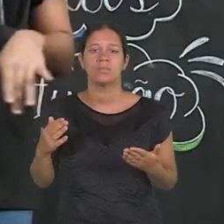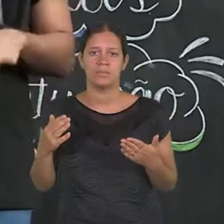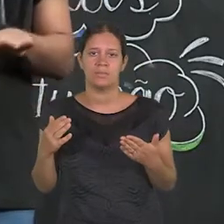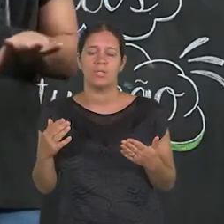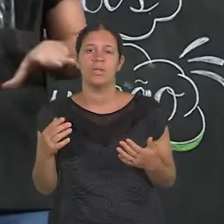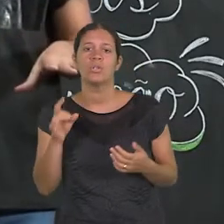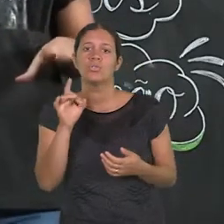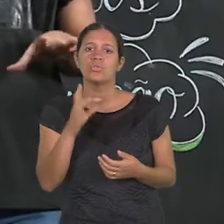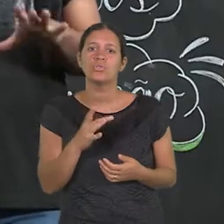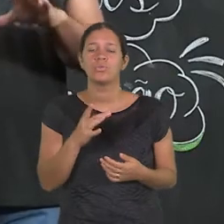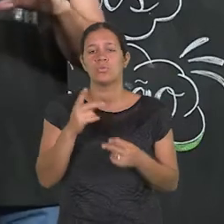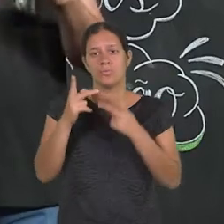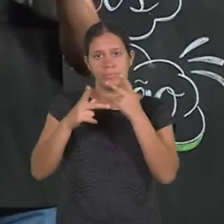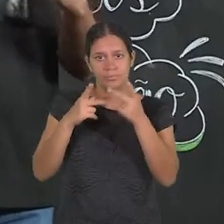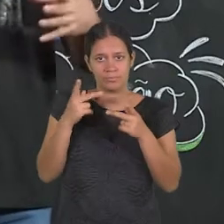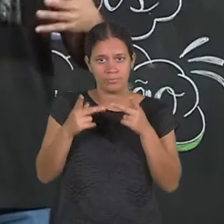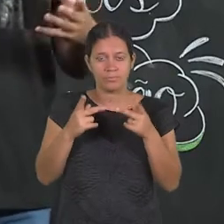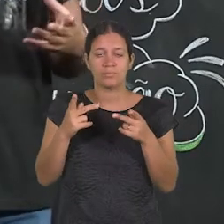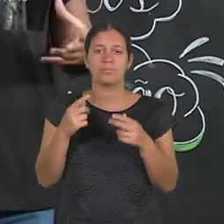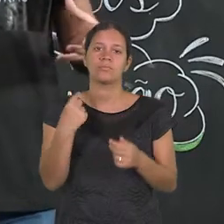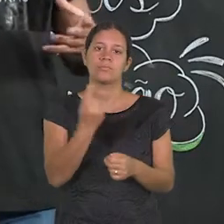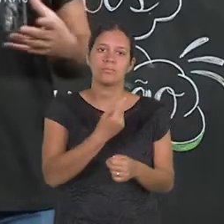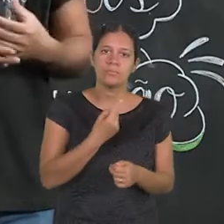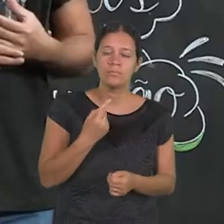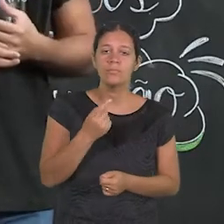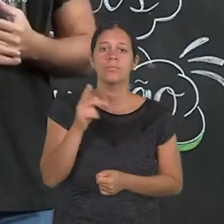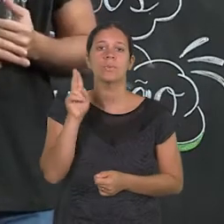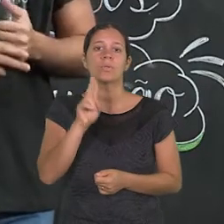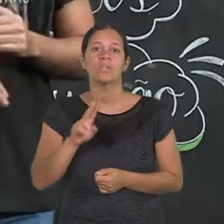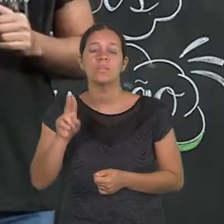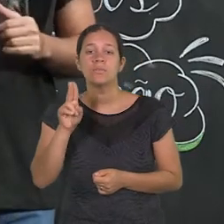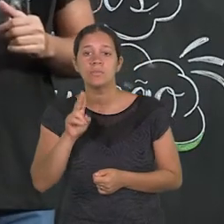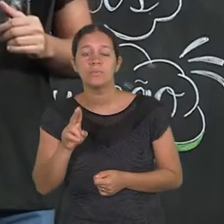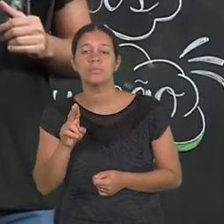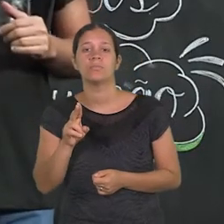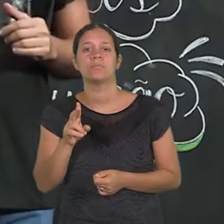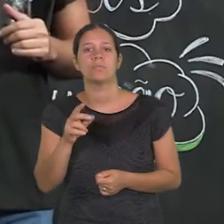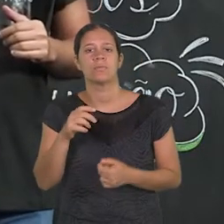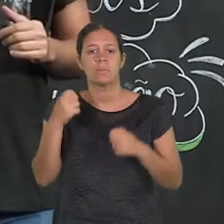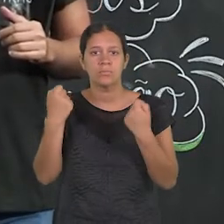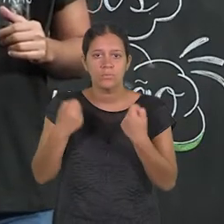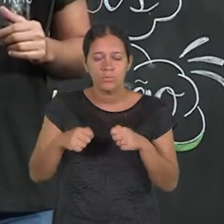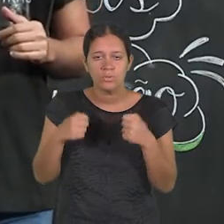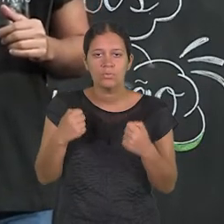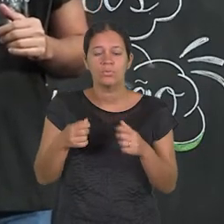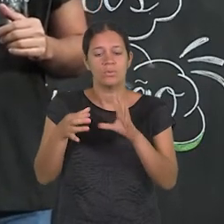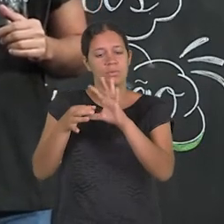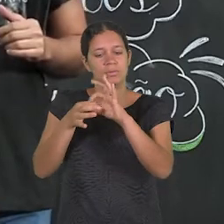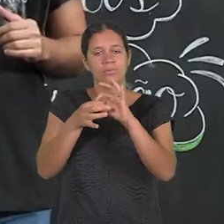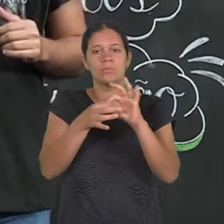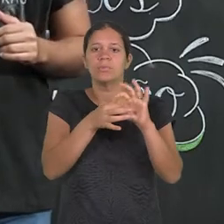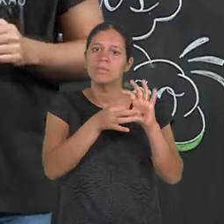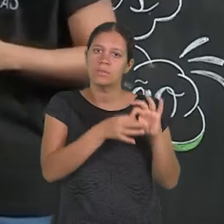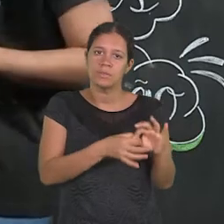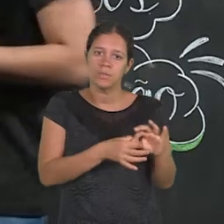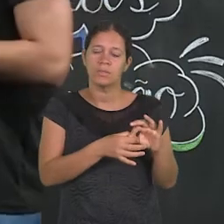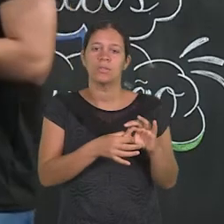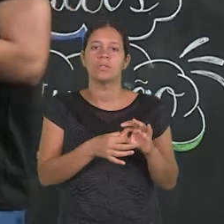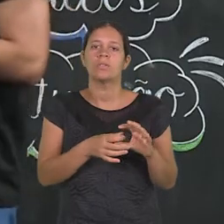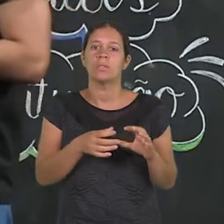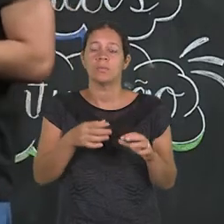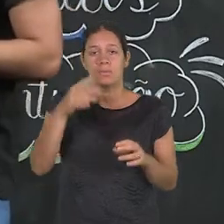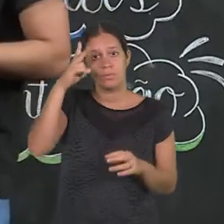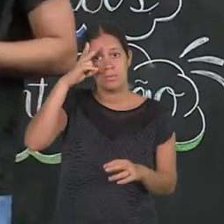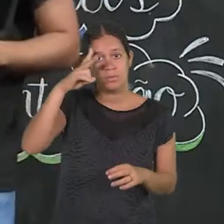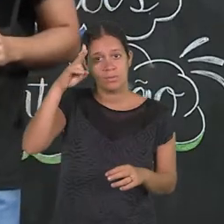meio e fim não são apenas ilustrações, não são apenas nomes que a gente utiliza para contar uma história, não. São elementos indispensáveis num contexto narrativo.